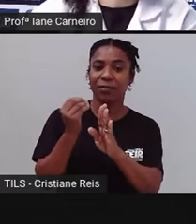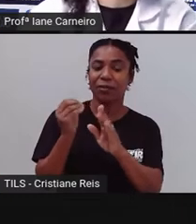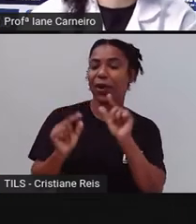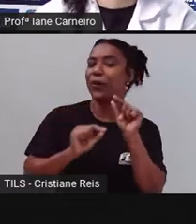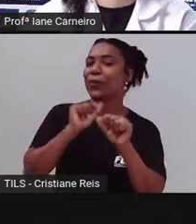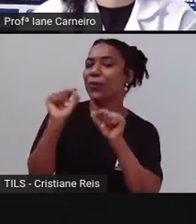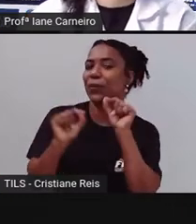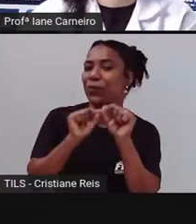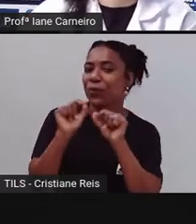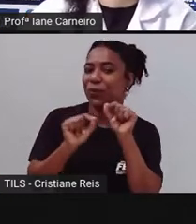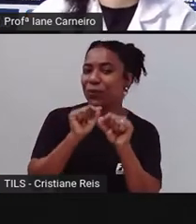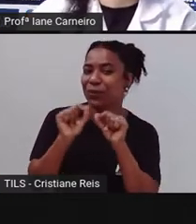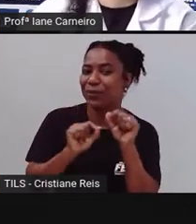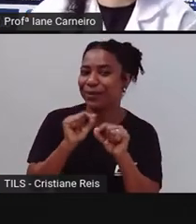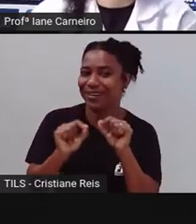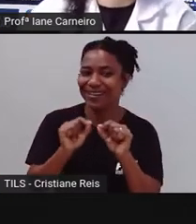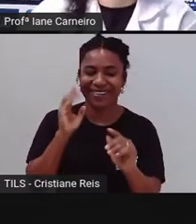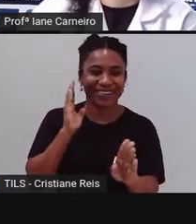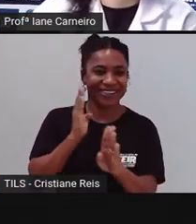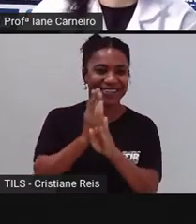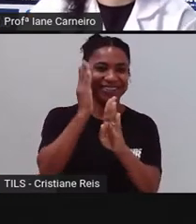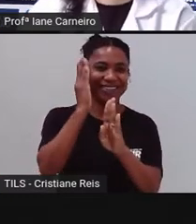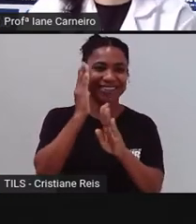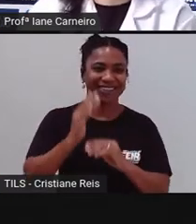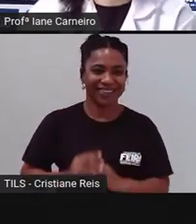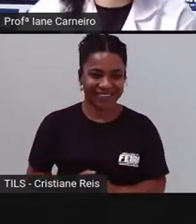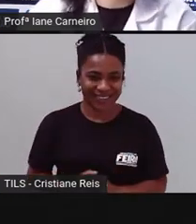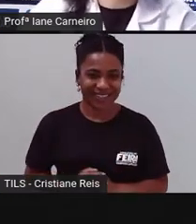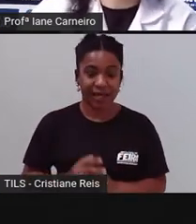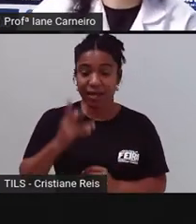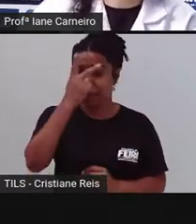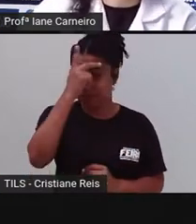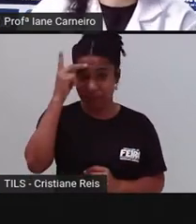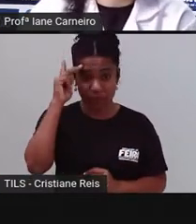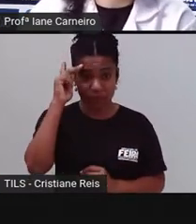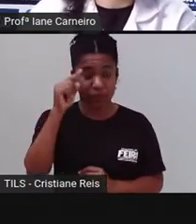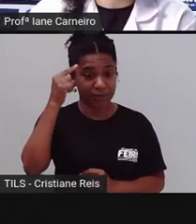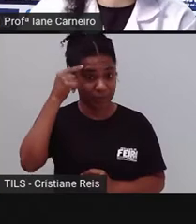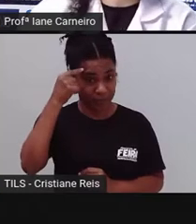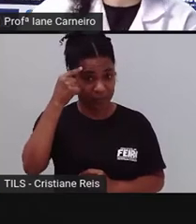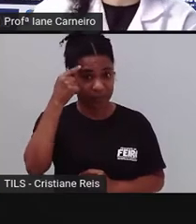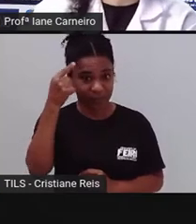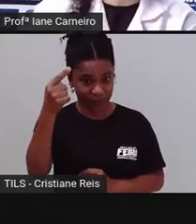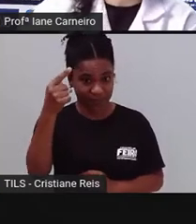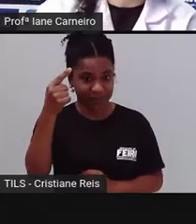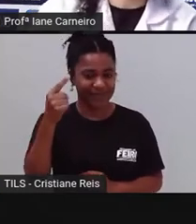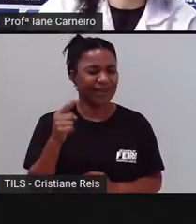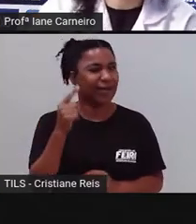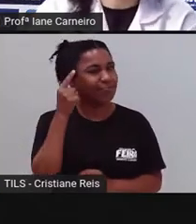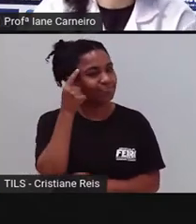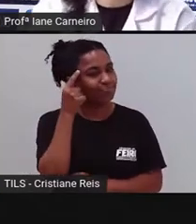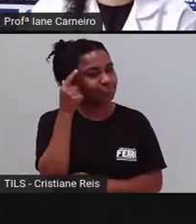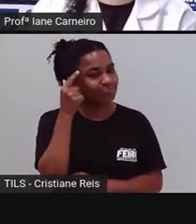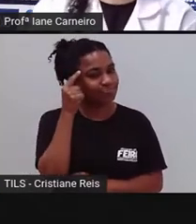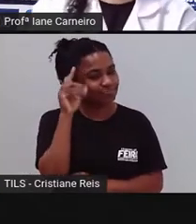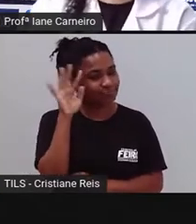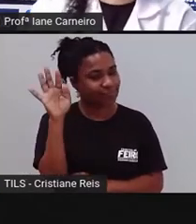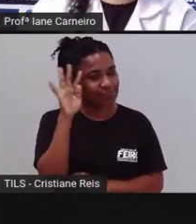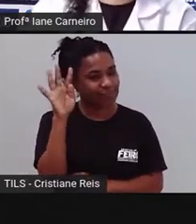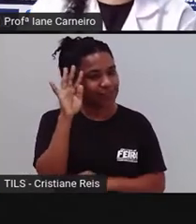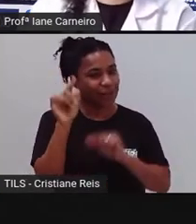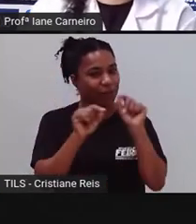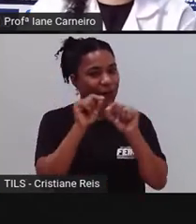Charadas desafiadoras que fazem as pessoas pensarem e se divertirem, né? Então são charadinhas, né?